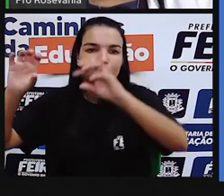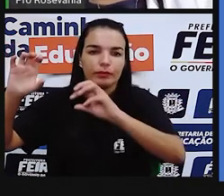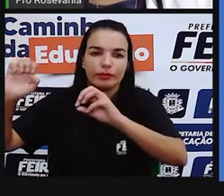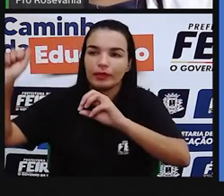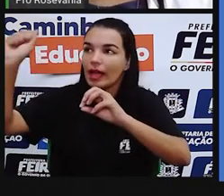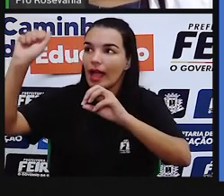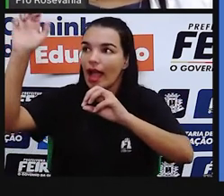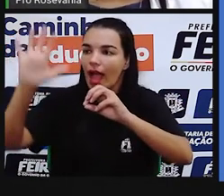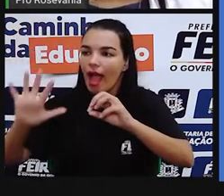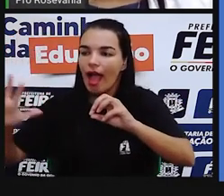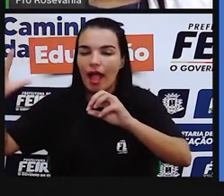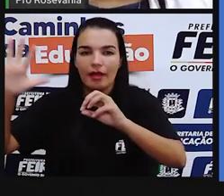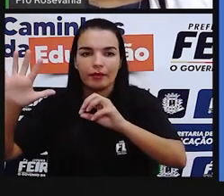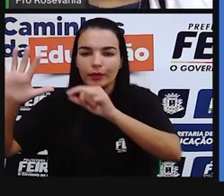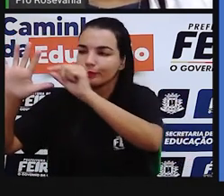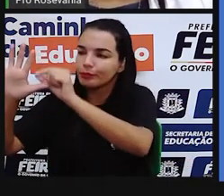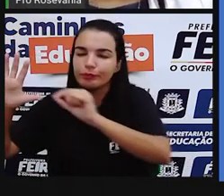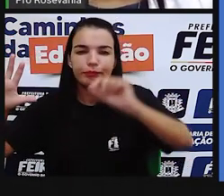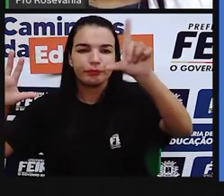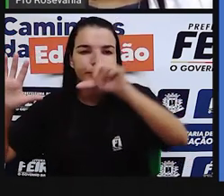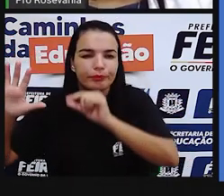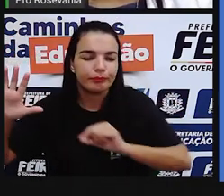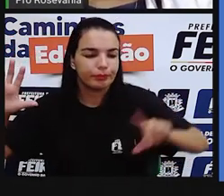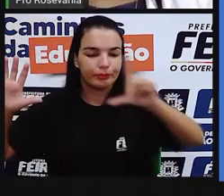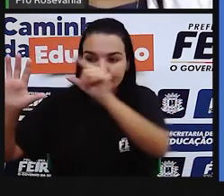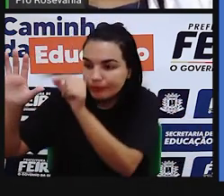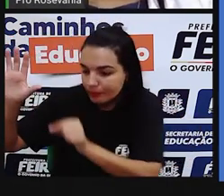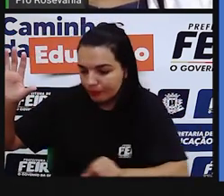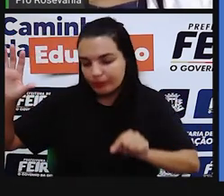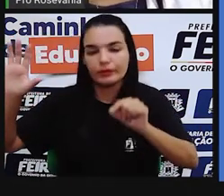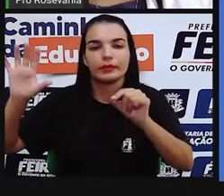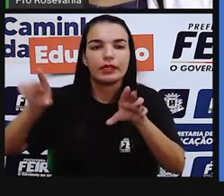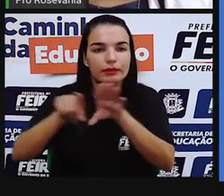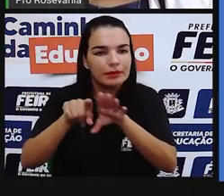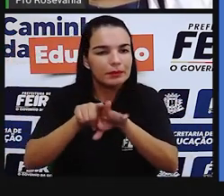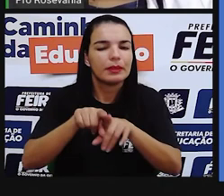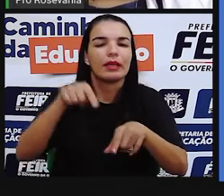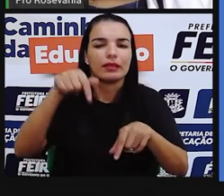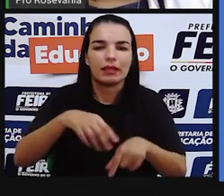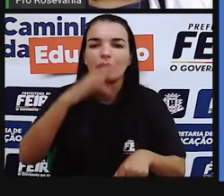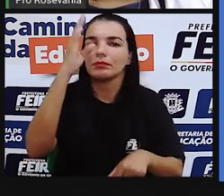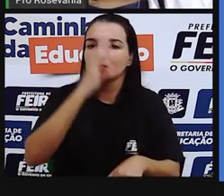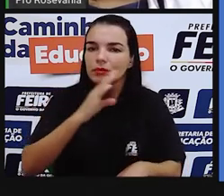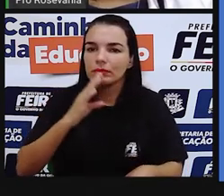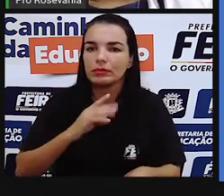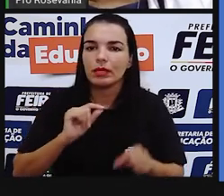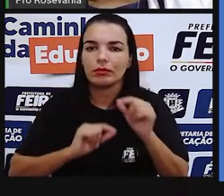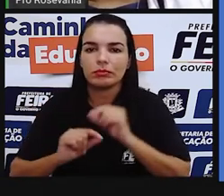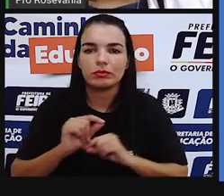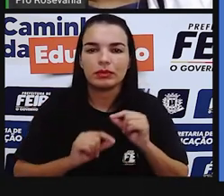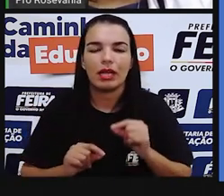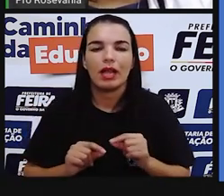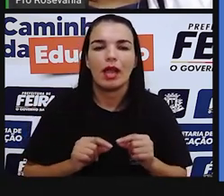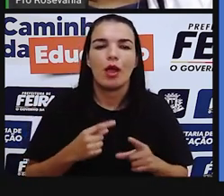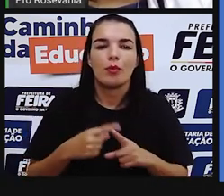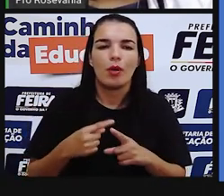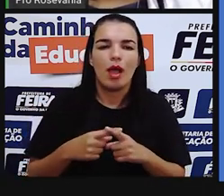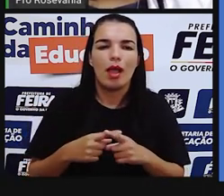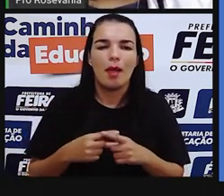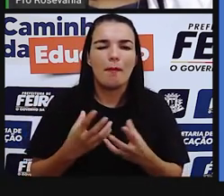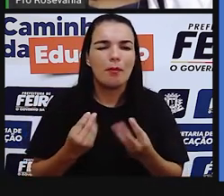Todos, né? história do Giscos. A cidade do Giscos. aí, Tinha a bem diferente. Tinha